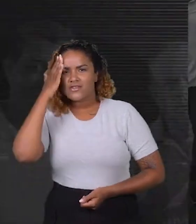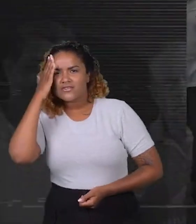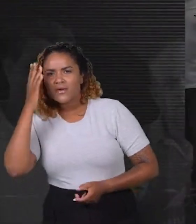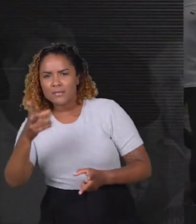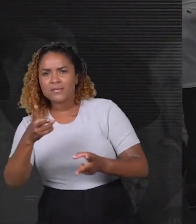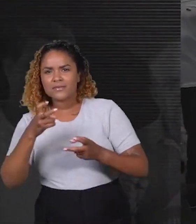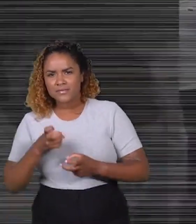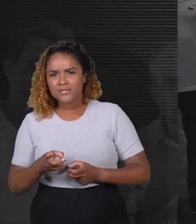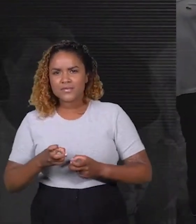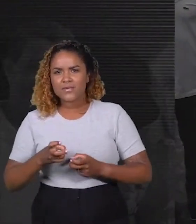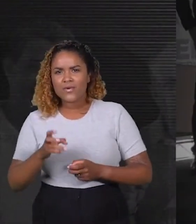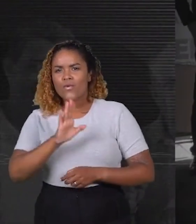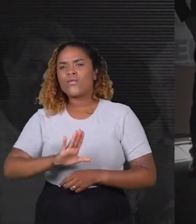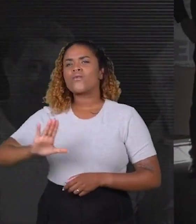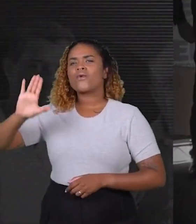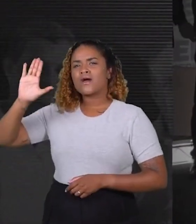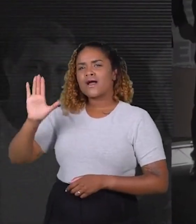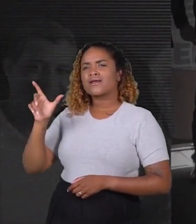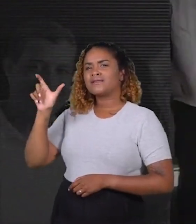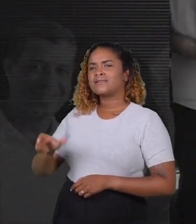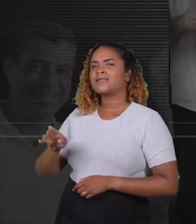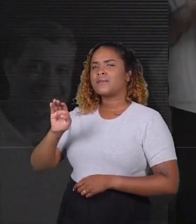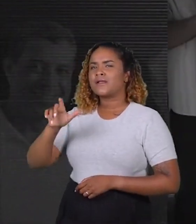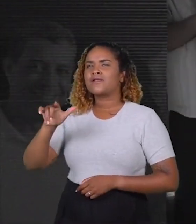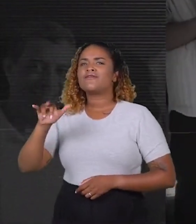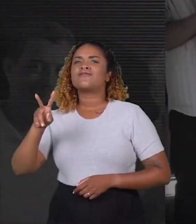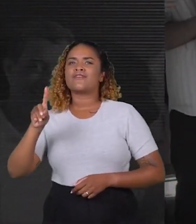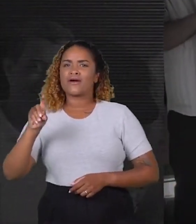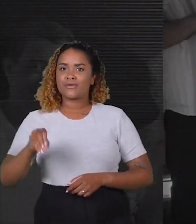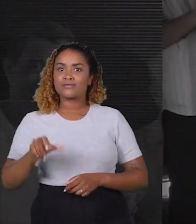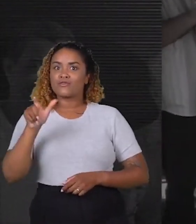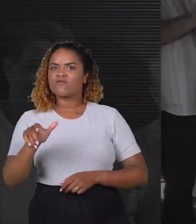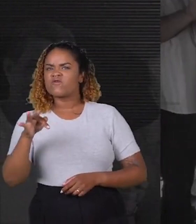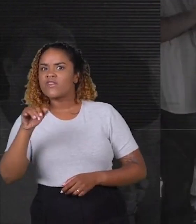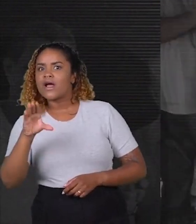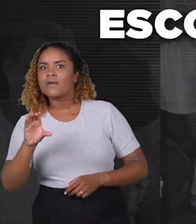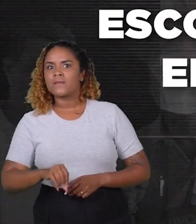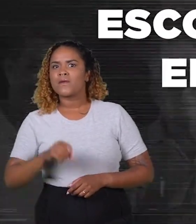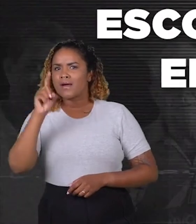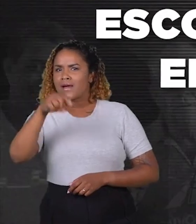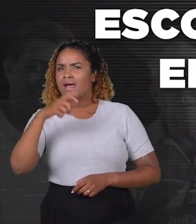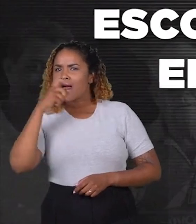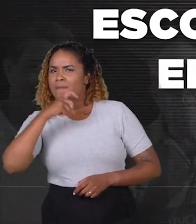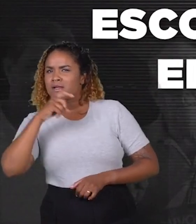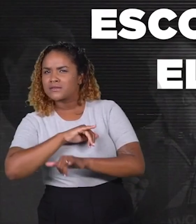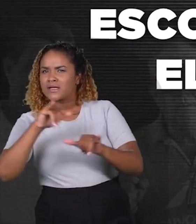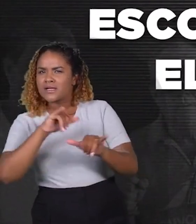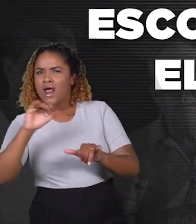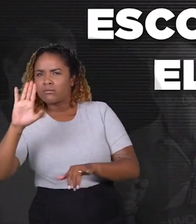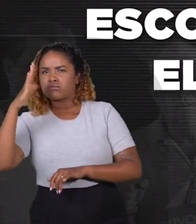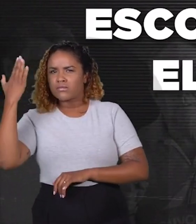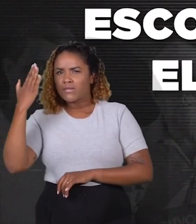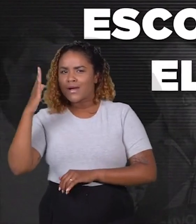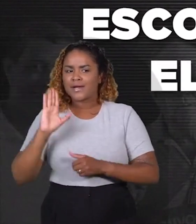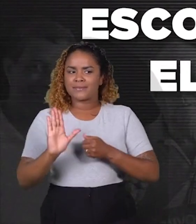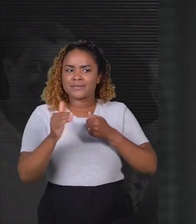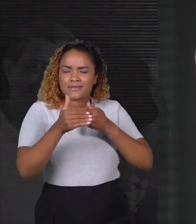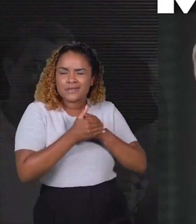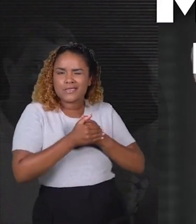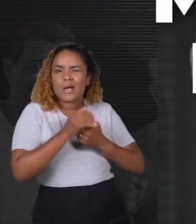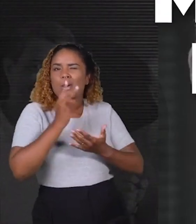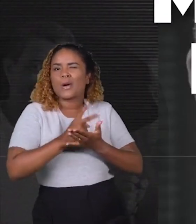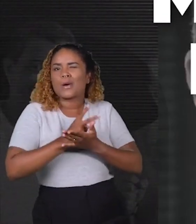Você já percebeu que quando o candidato de Belivaldo, Mitidieri, faz fake news, é para esconder algo que ele mesmo